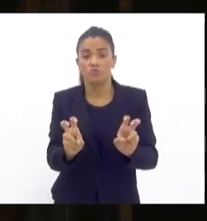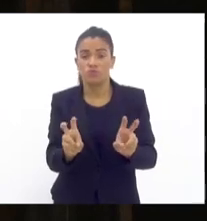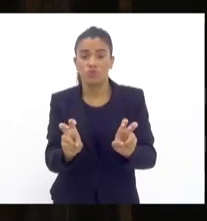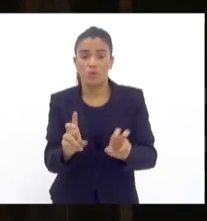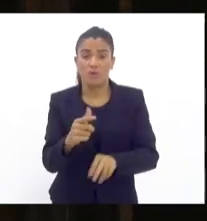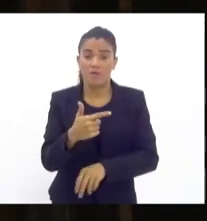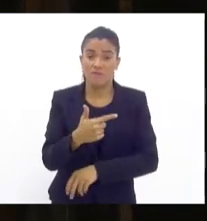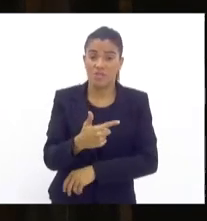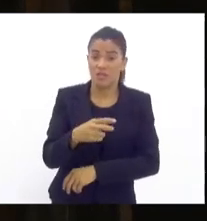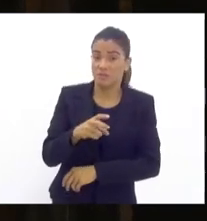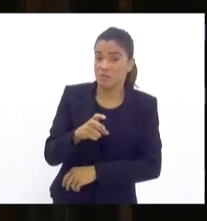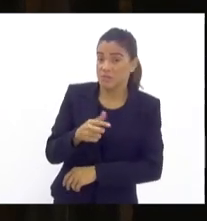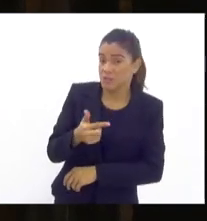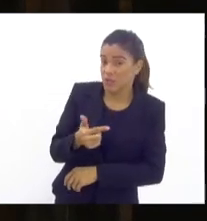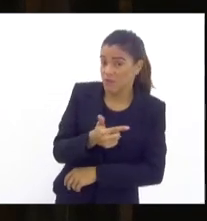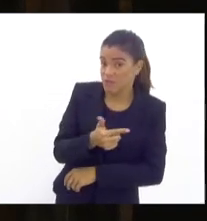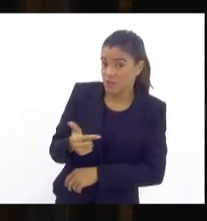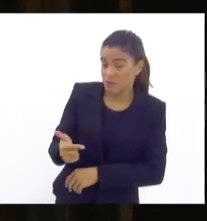22ª.